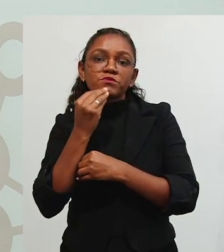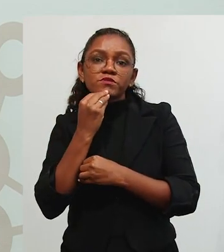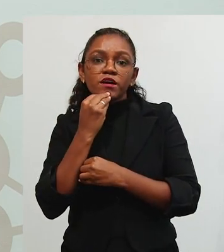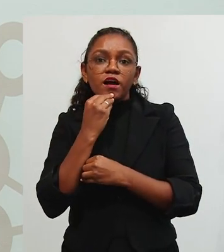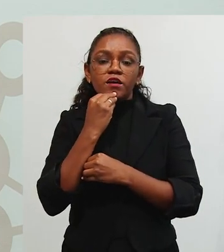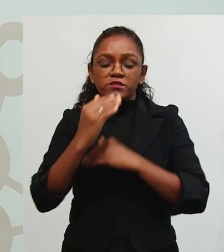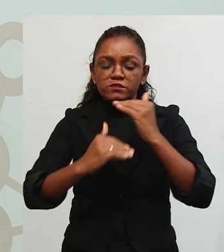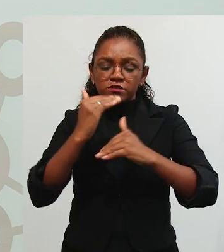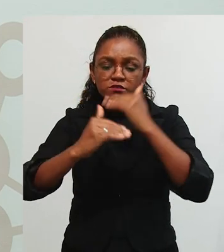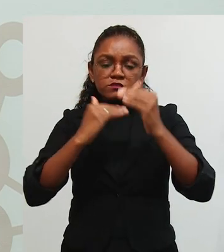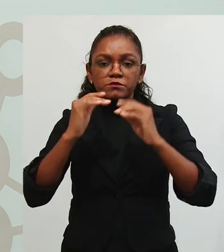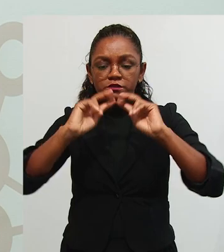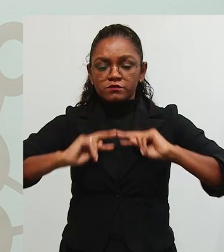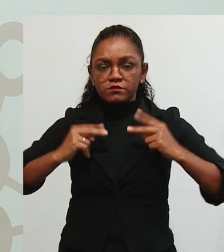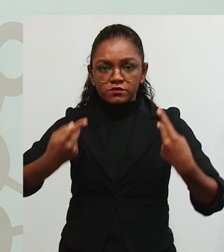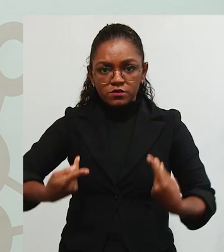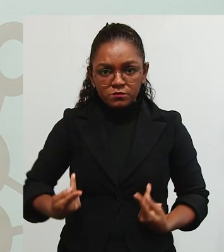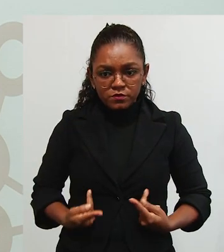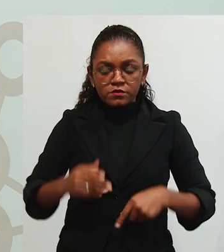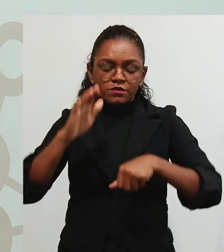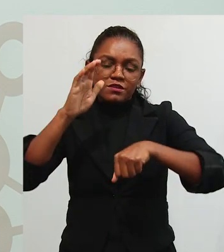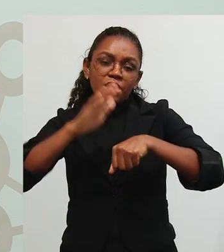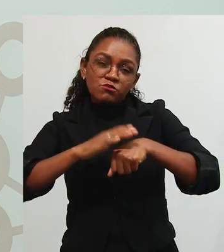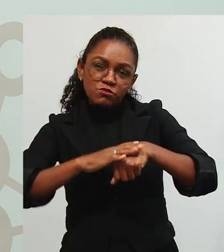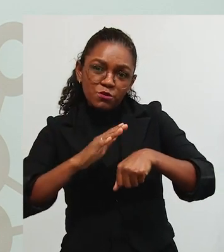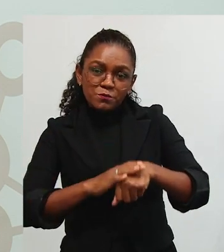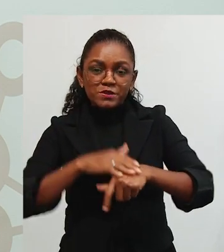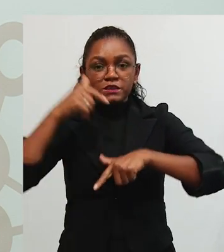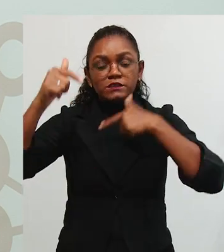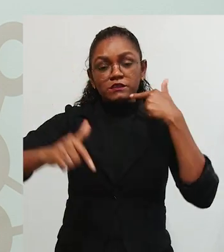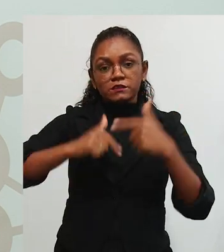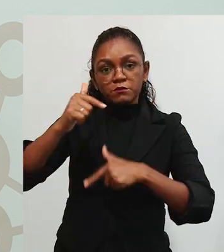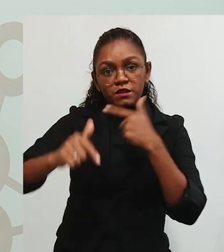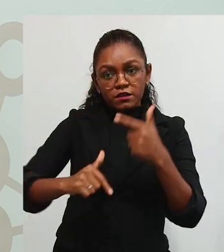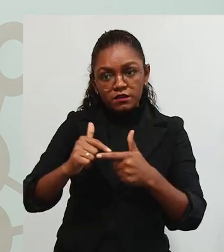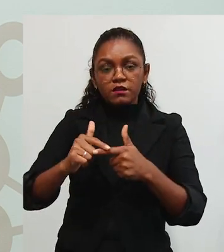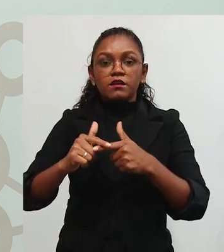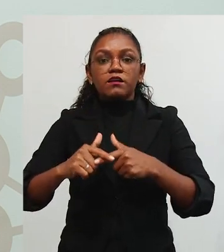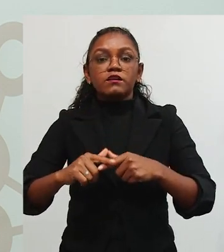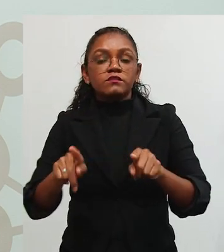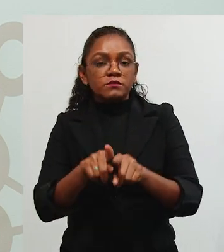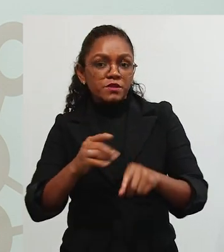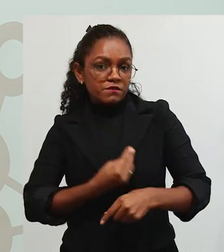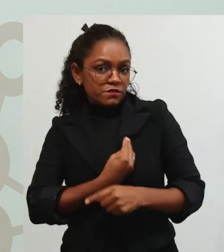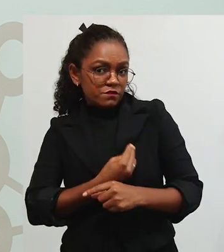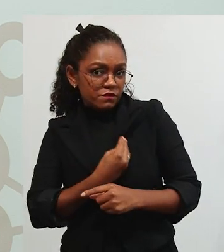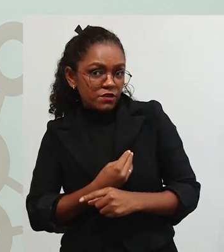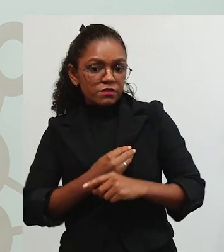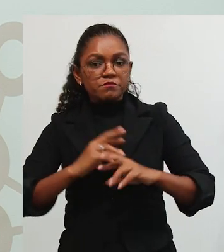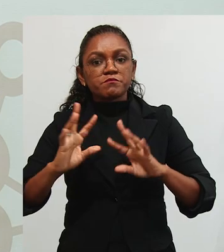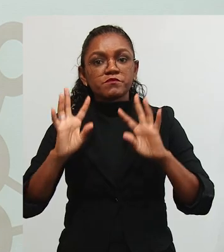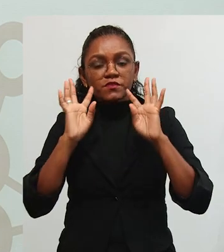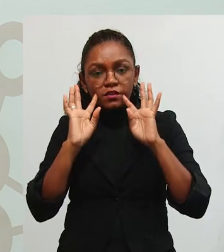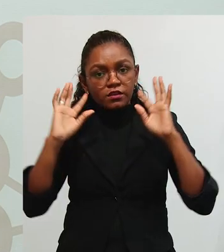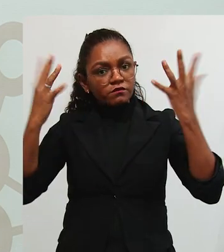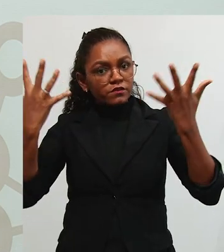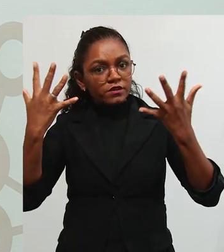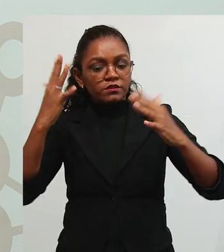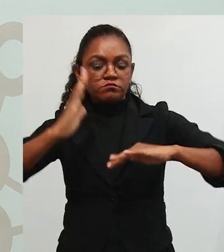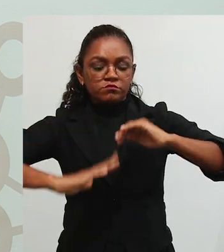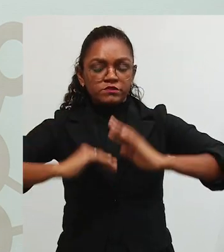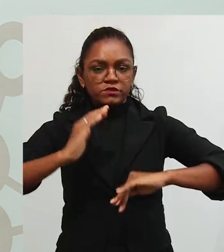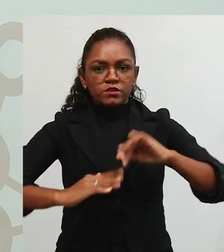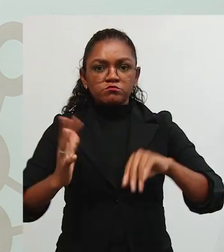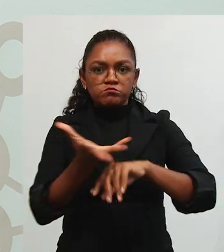para o pleno desenvolvimento de um ser humano, que ele tenha autonomia para trabalhar, para sobreviver, e para se